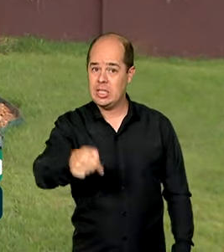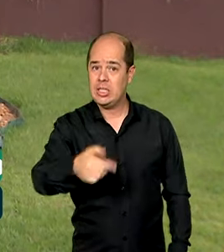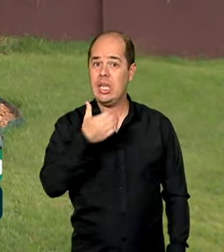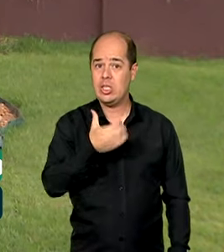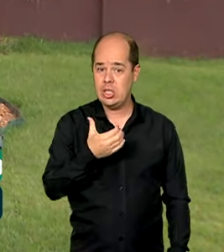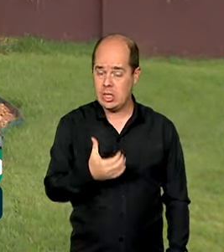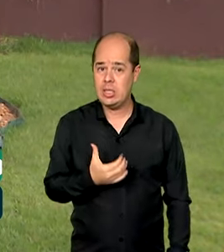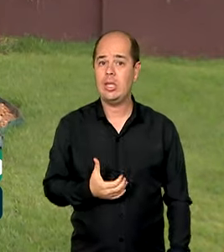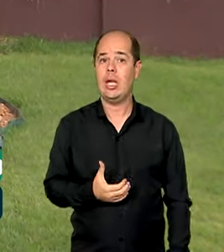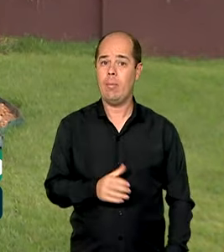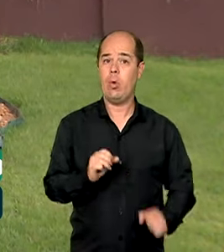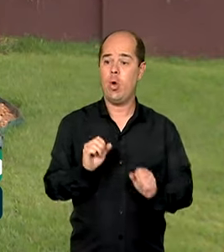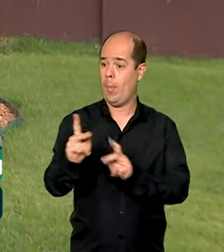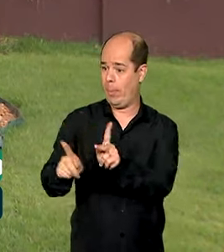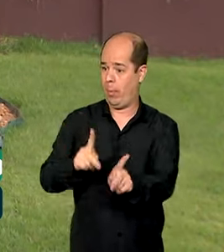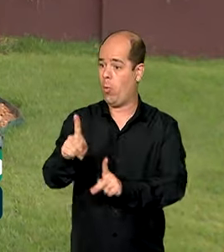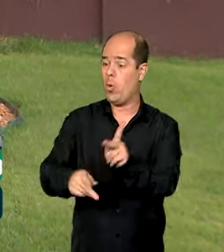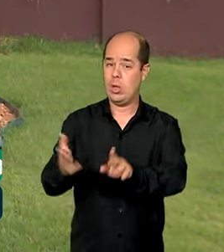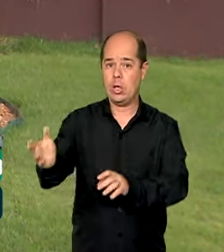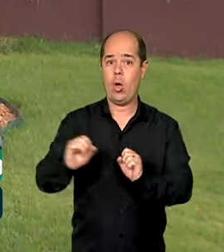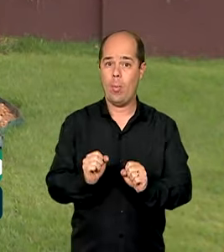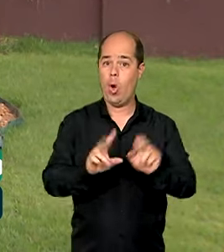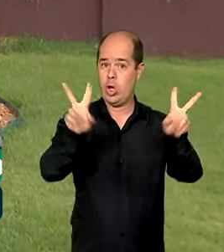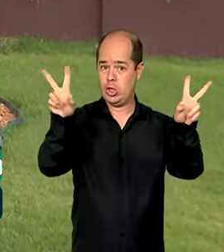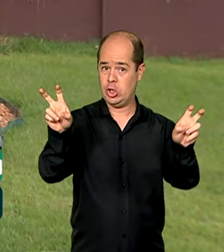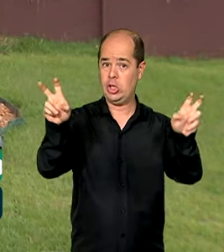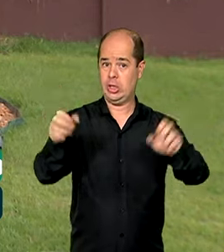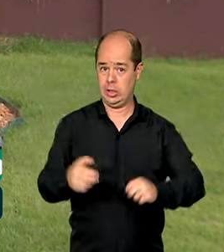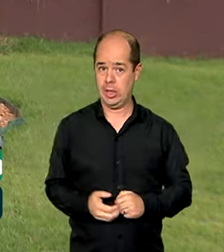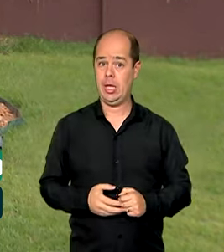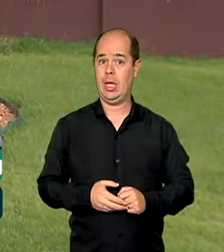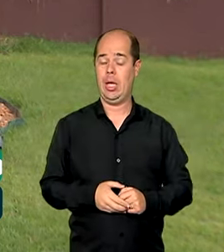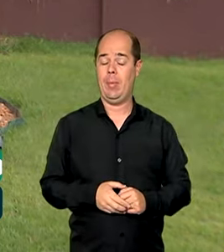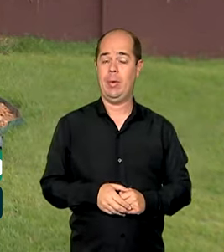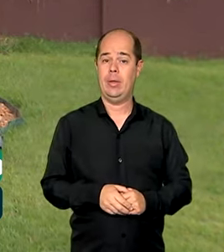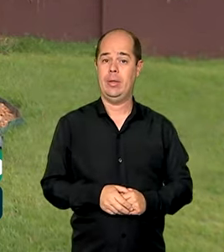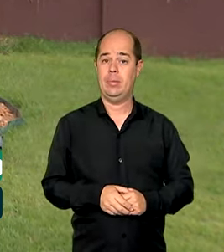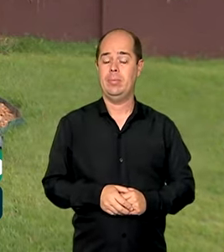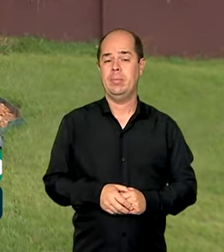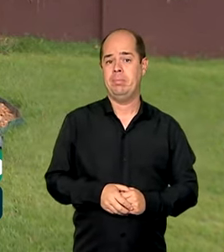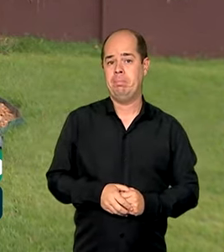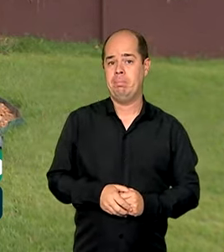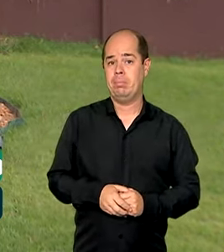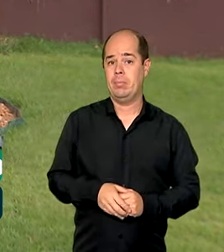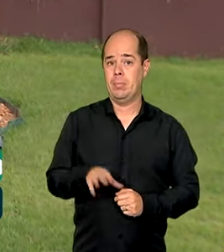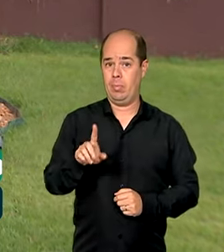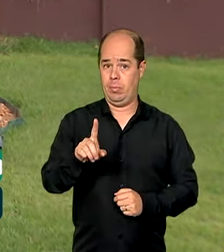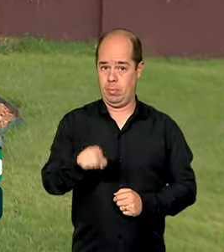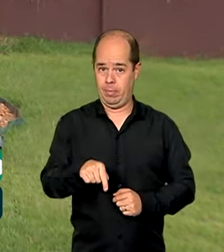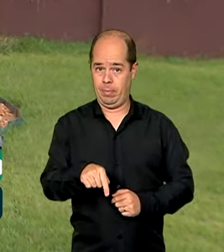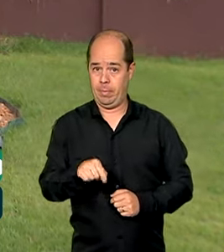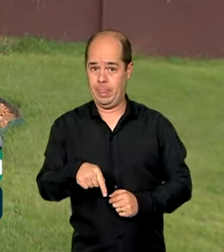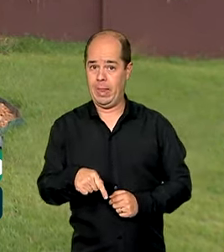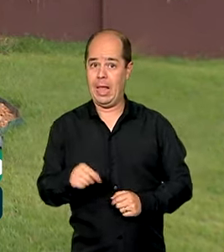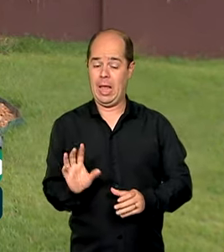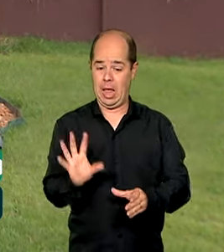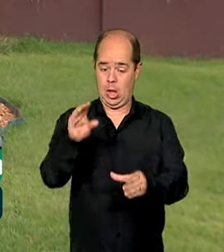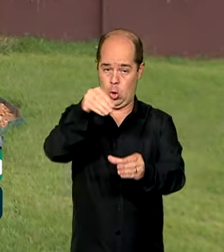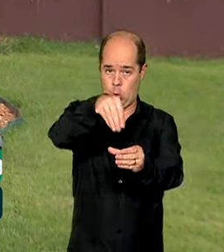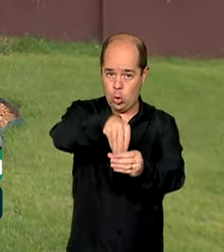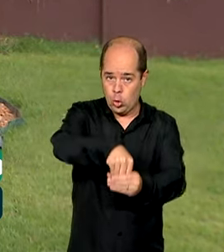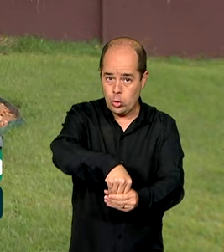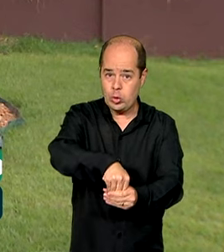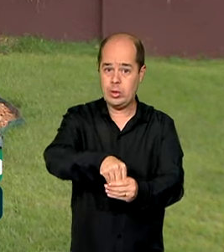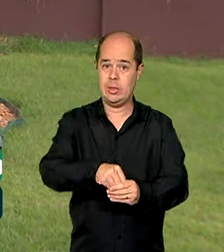de uma consulta pública sobre o tema. Passo obrigatório para o parecer final da Conitec e a inclusão da vacina